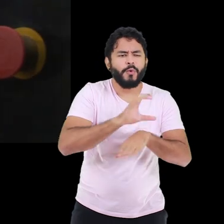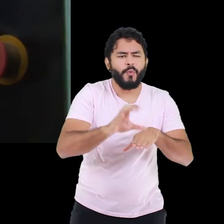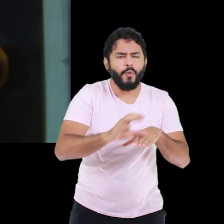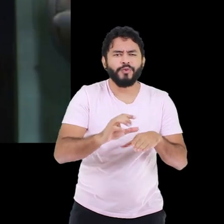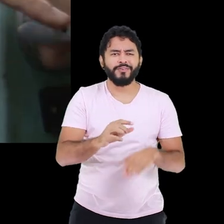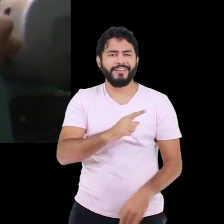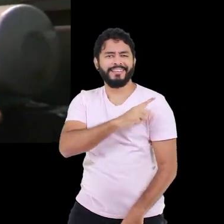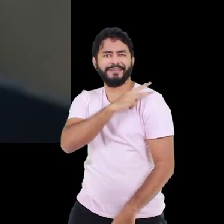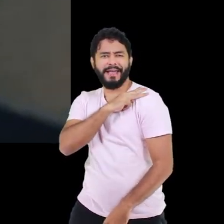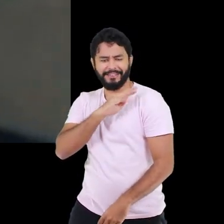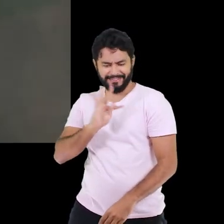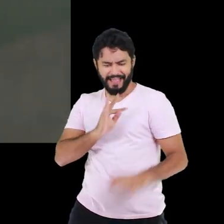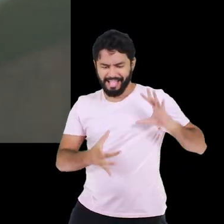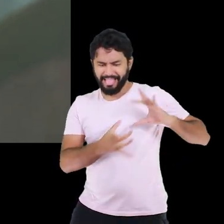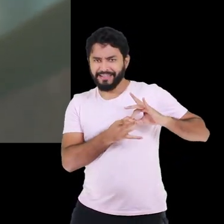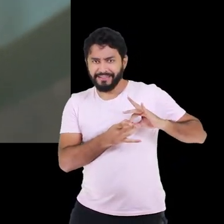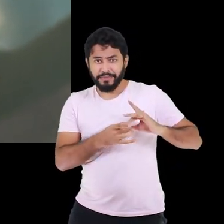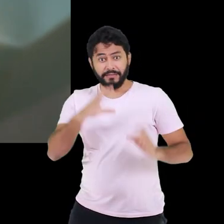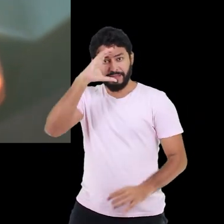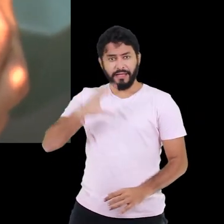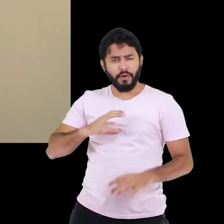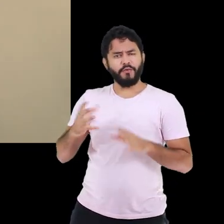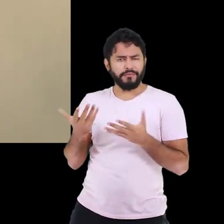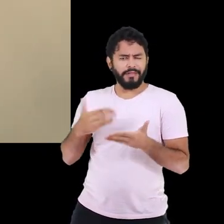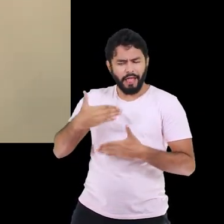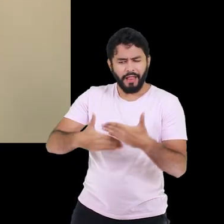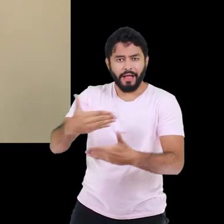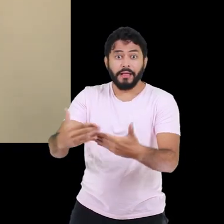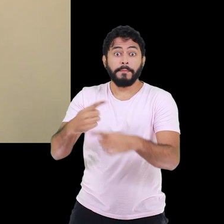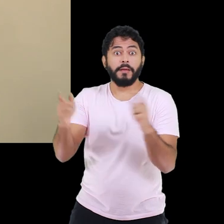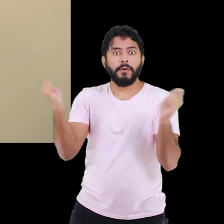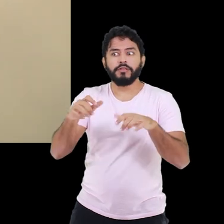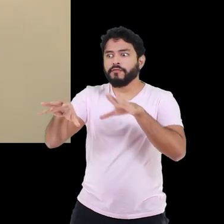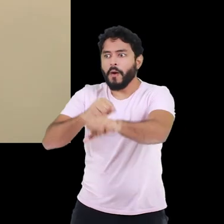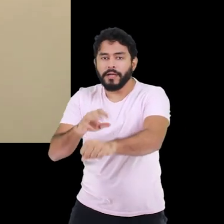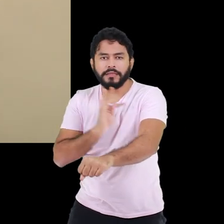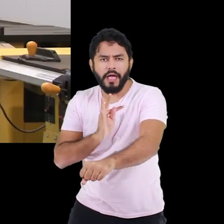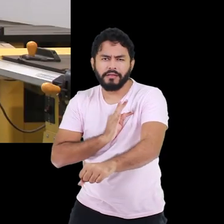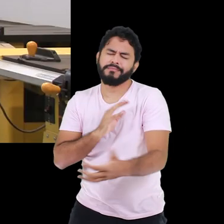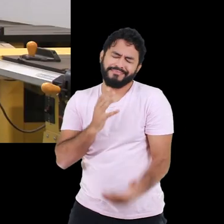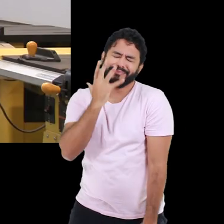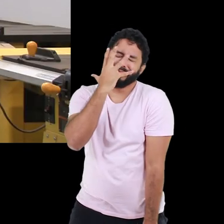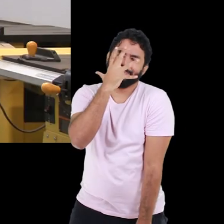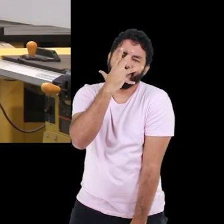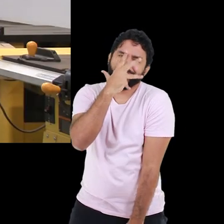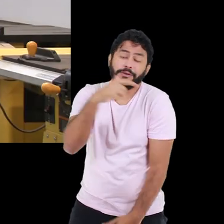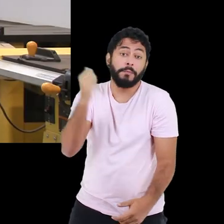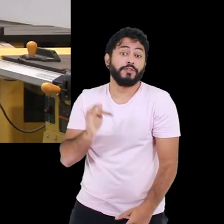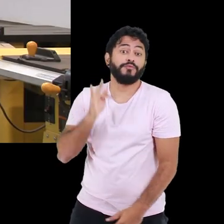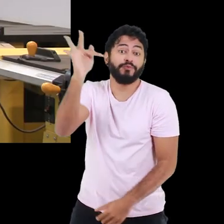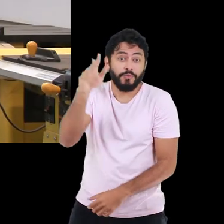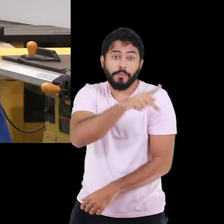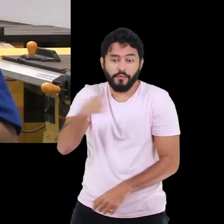e vem fazer o curso integrado. Ainda você está construindo o cidadão, pode terminar já como um técnico. Eu acho isso muito bonito,